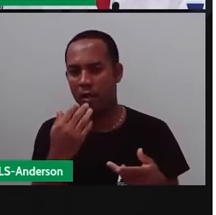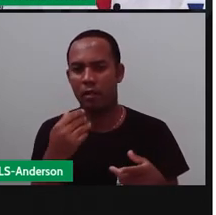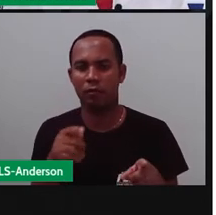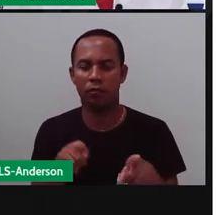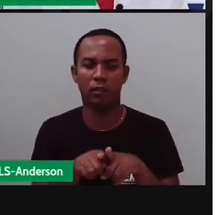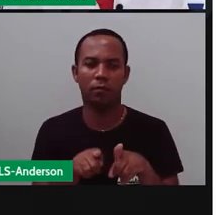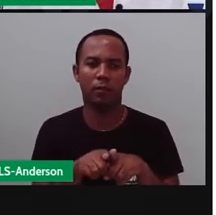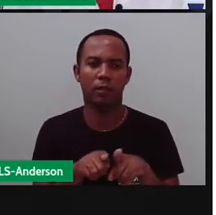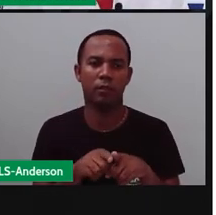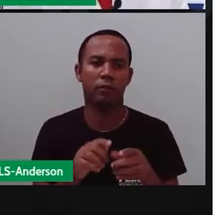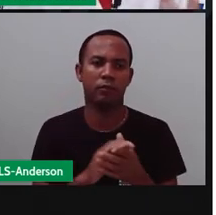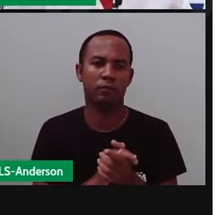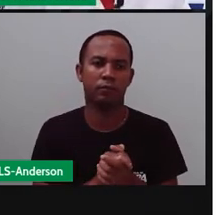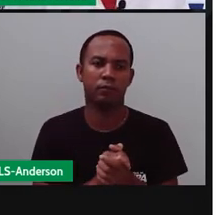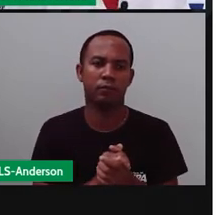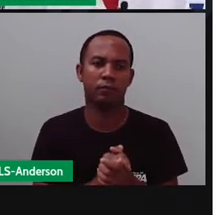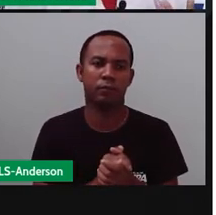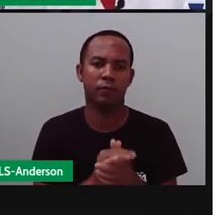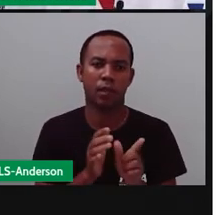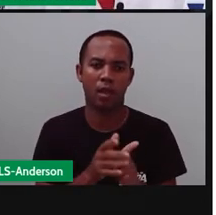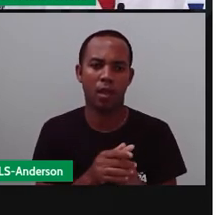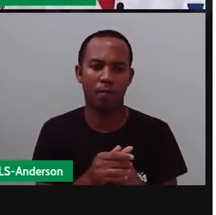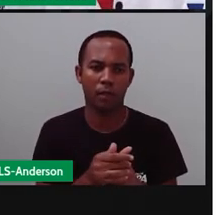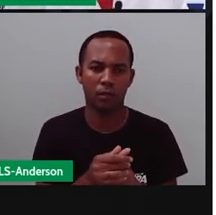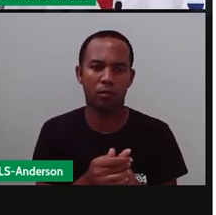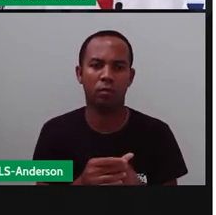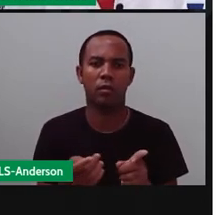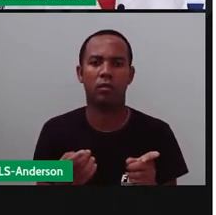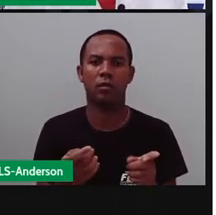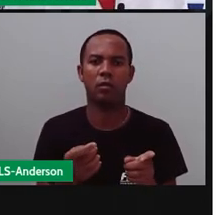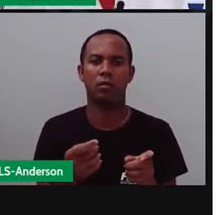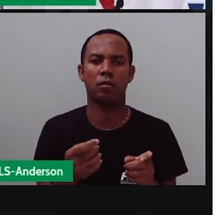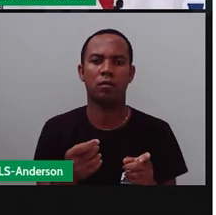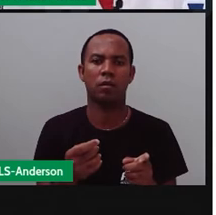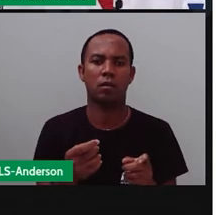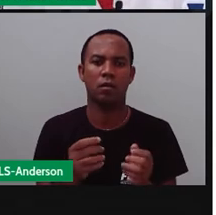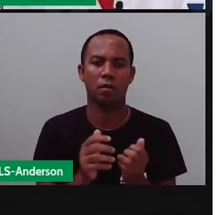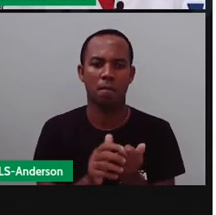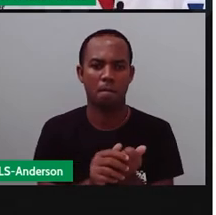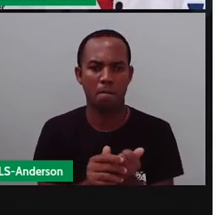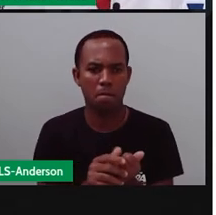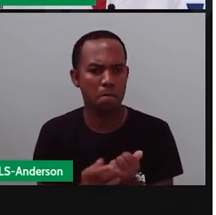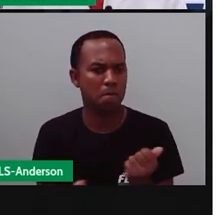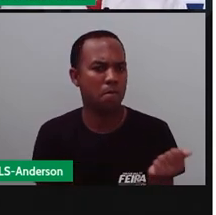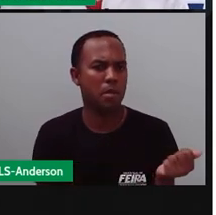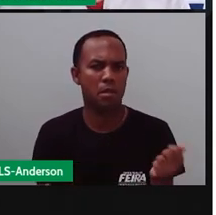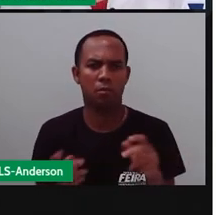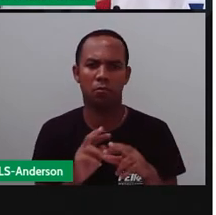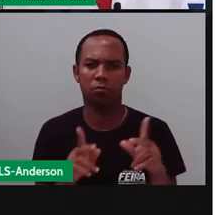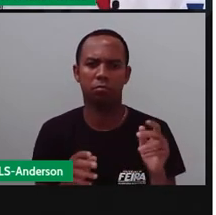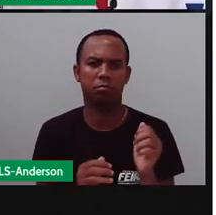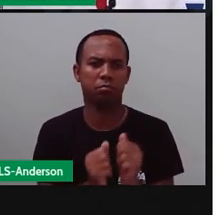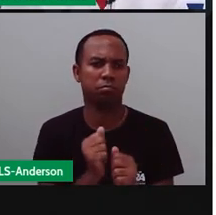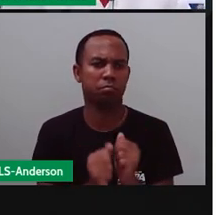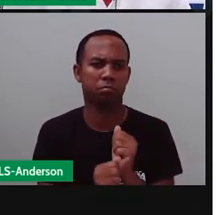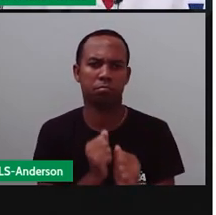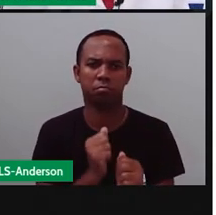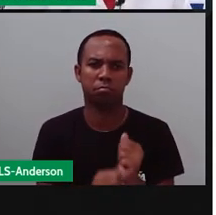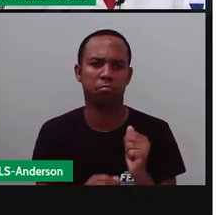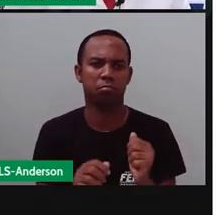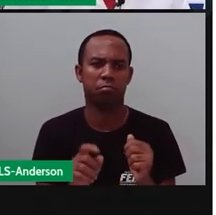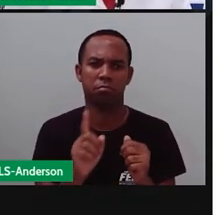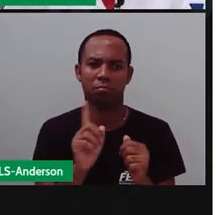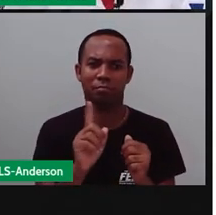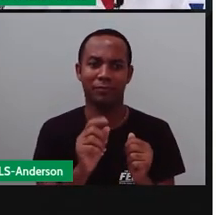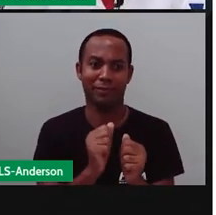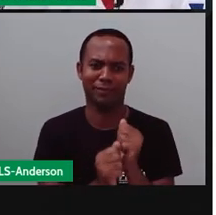E qual o alimento da época? Amendoim, milho, aparece aí o aimpim, e várias outras coisas que podem ser produzidas, o quê? Por